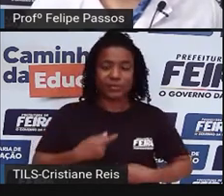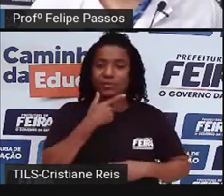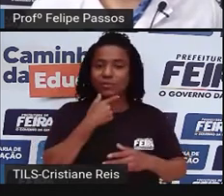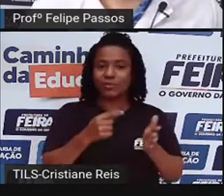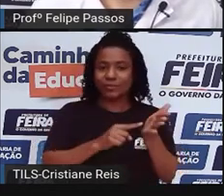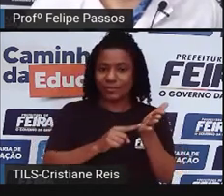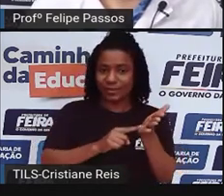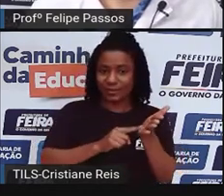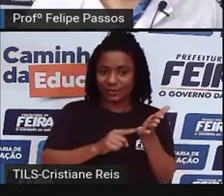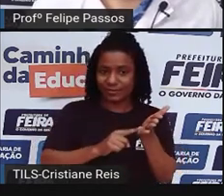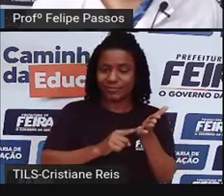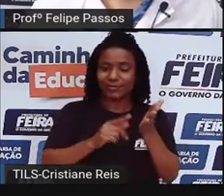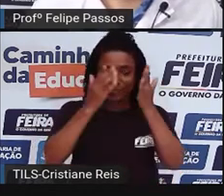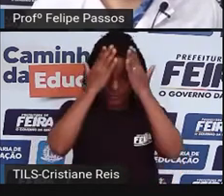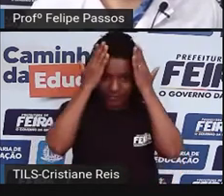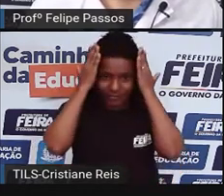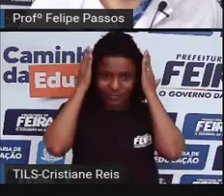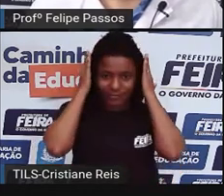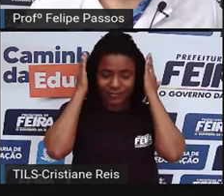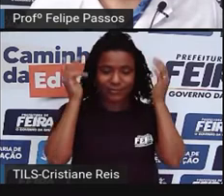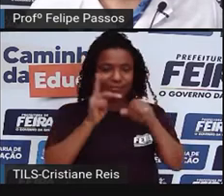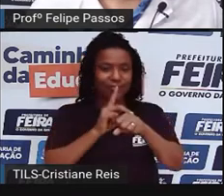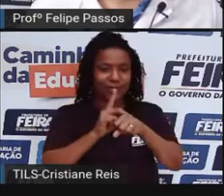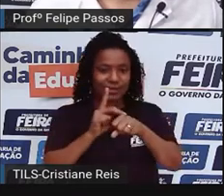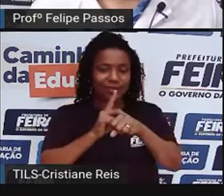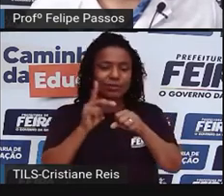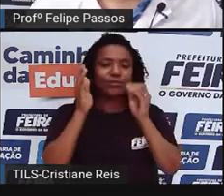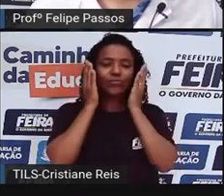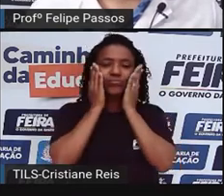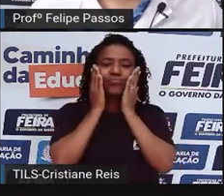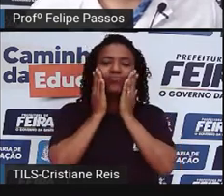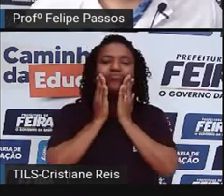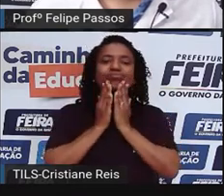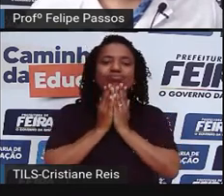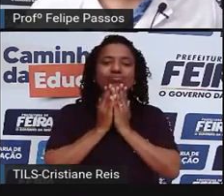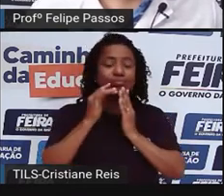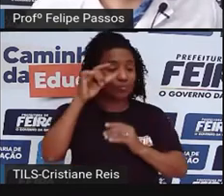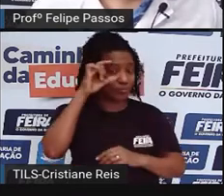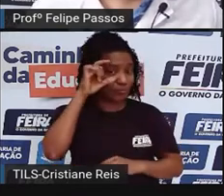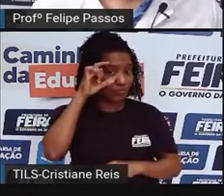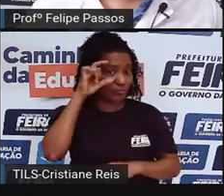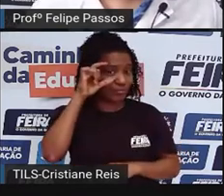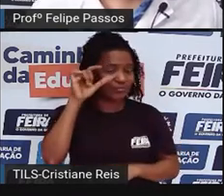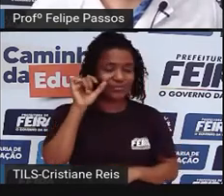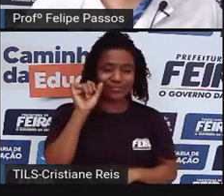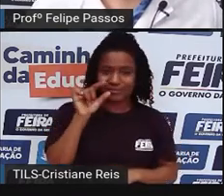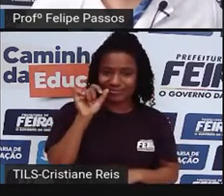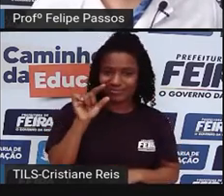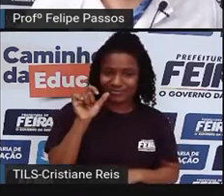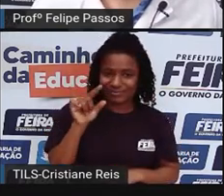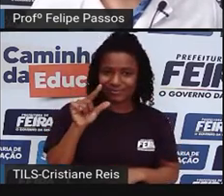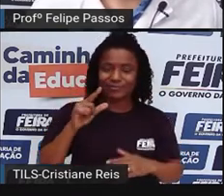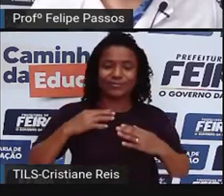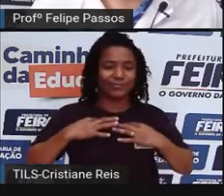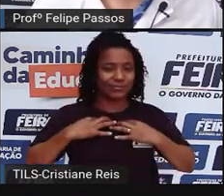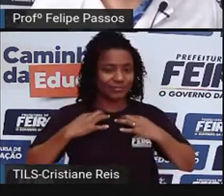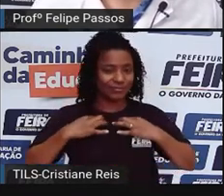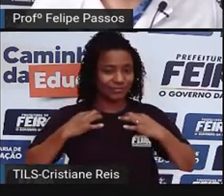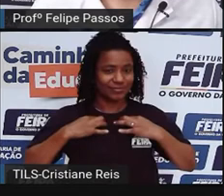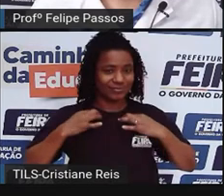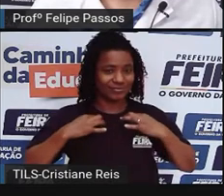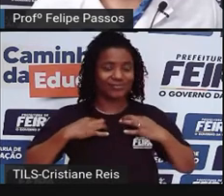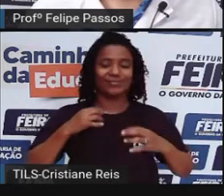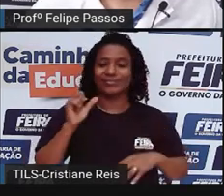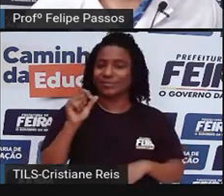cabelo preto, não uso barba, uso um óculos de armação azul. Estou vestindo uma camisa azul também